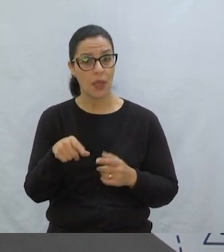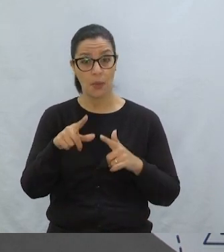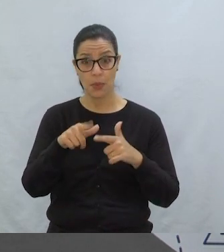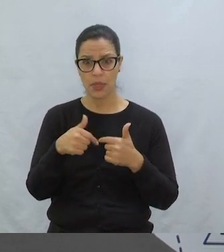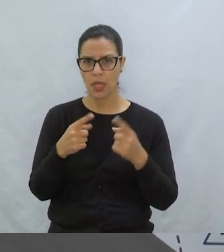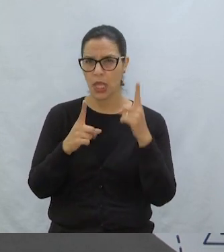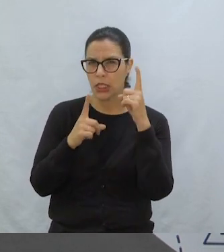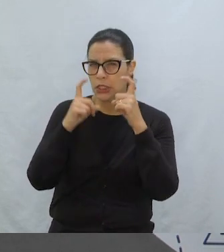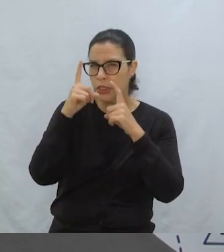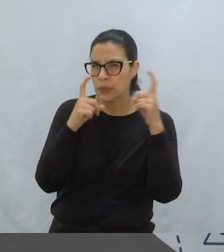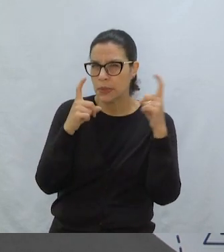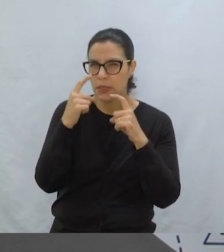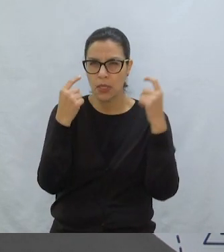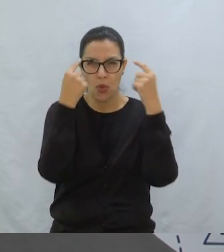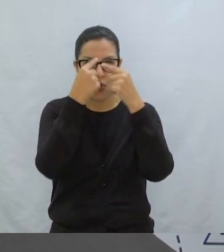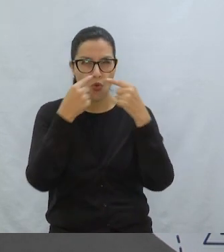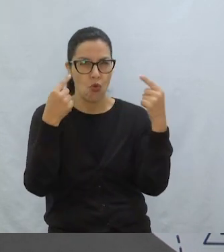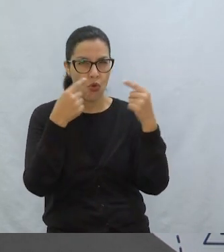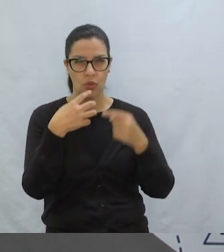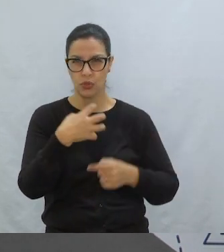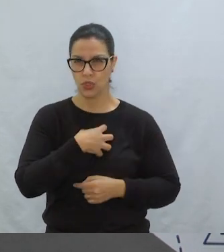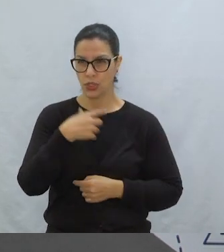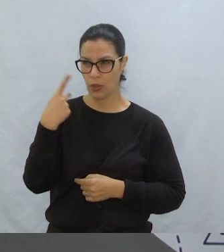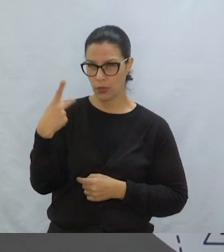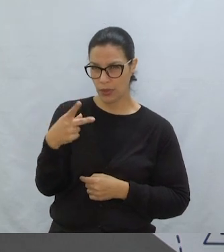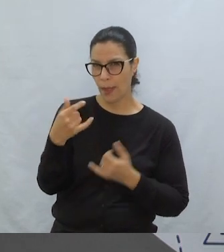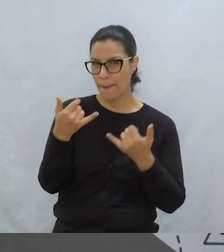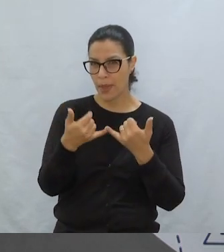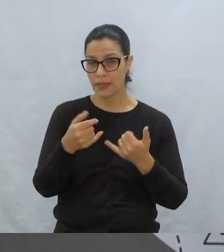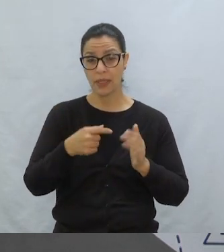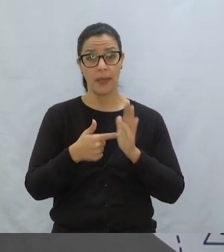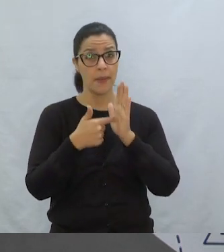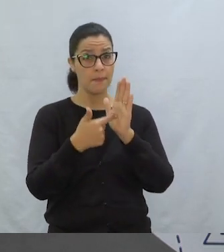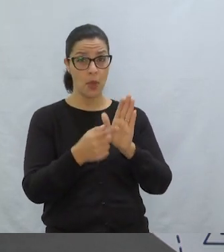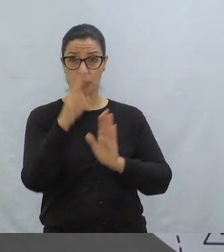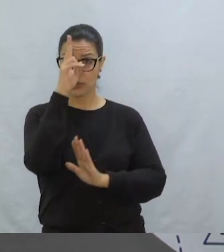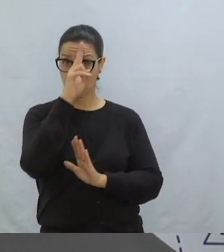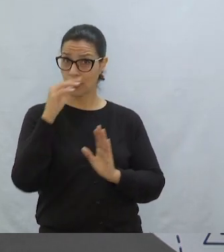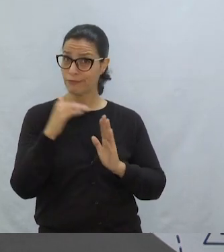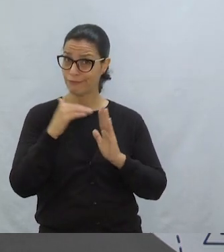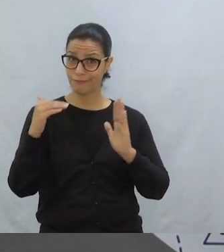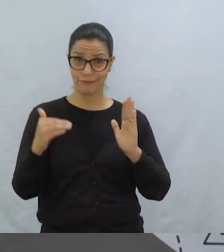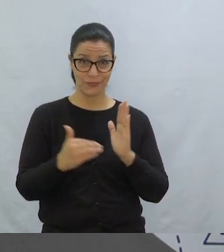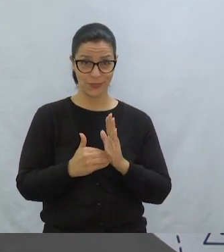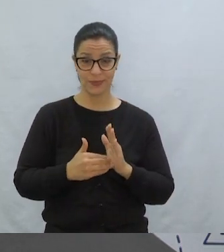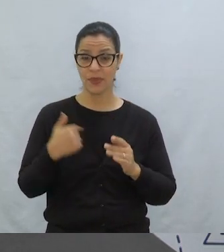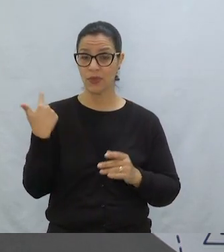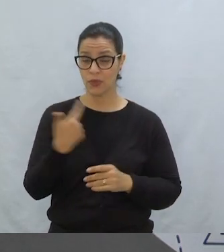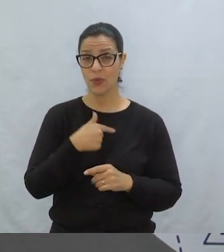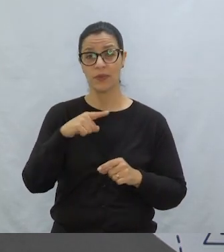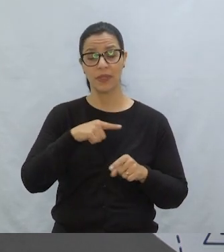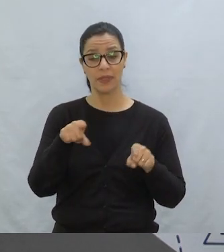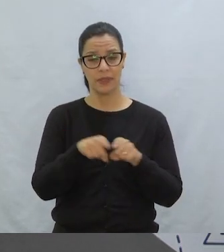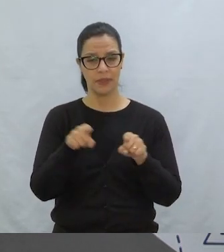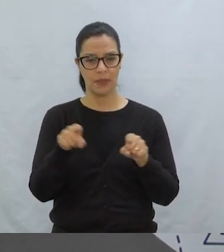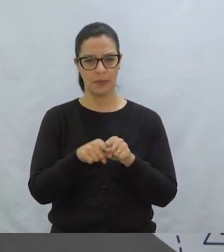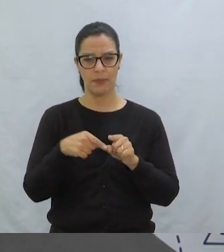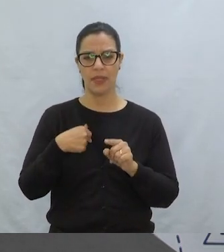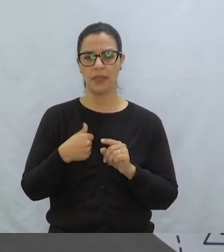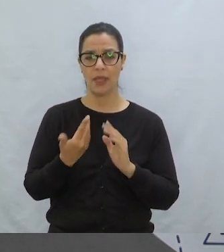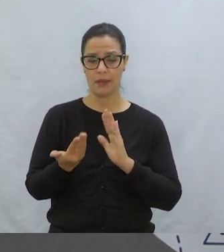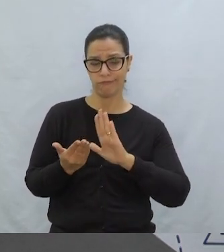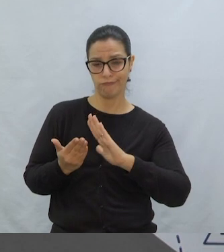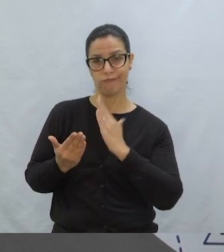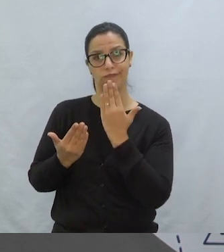Por causa da expressão dele, né? E é assim que ele aparece na história toda A gente tem aqui